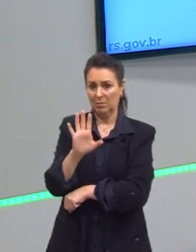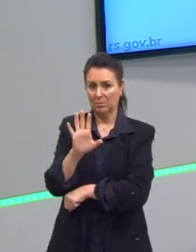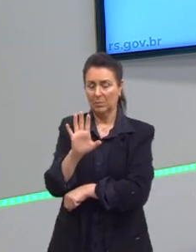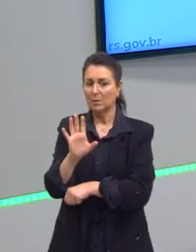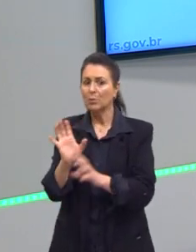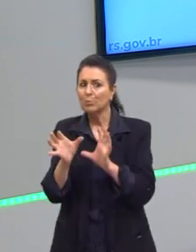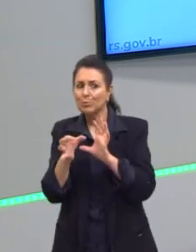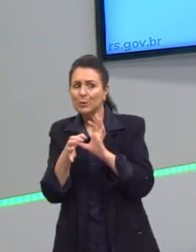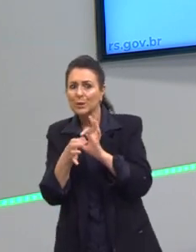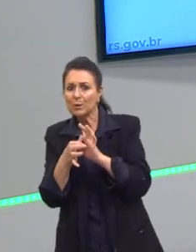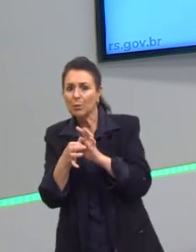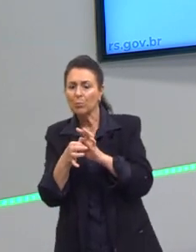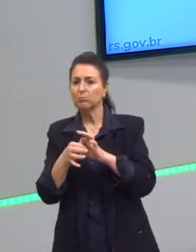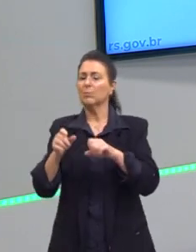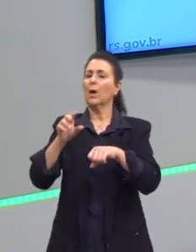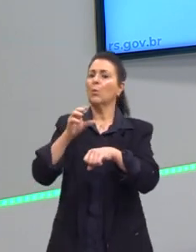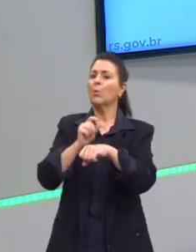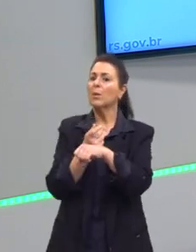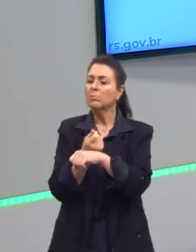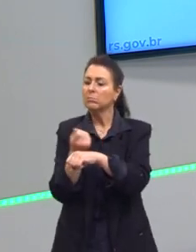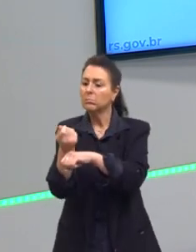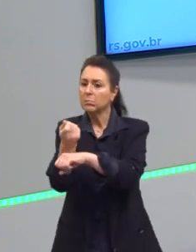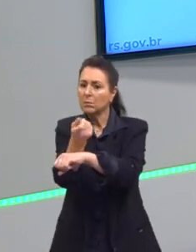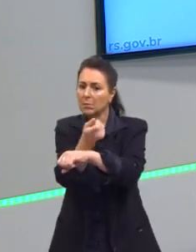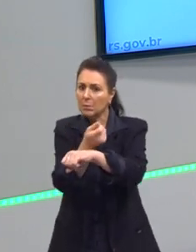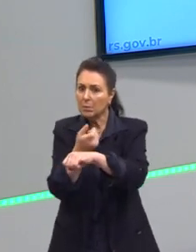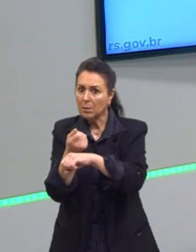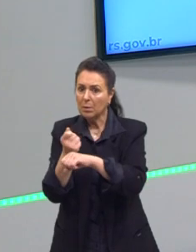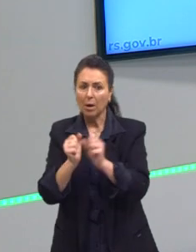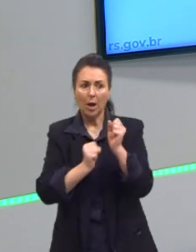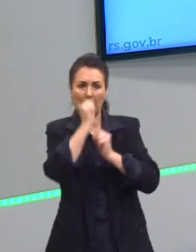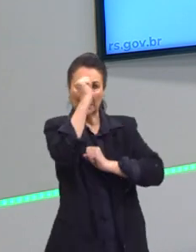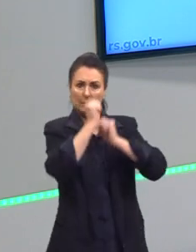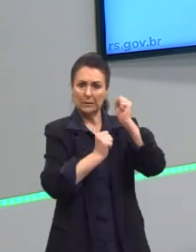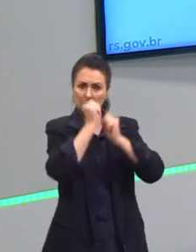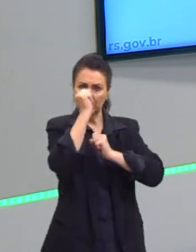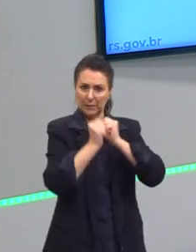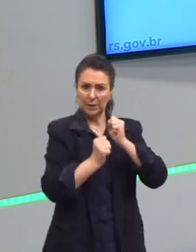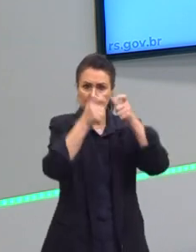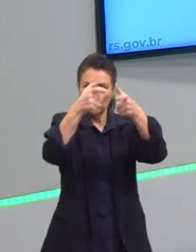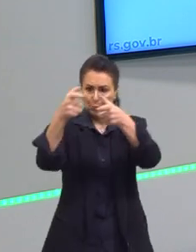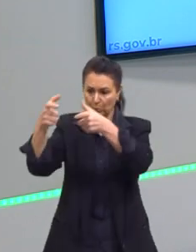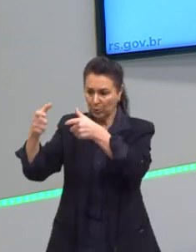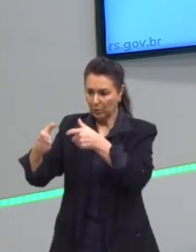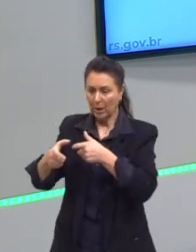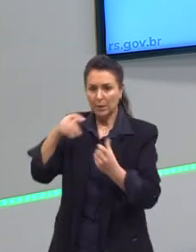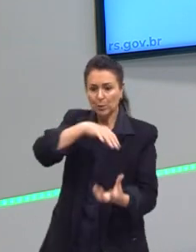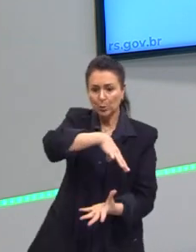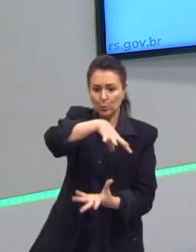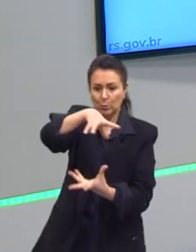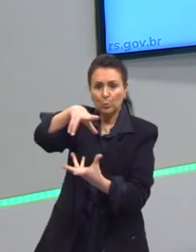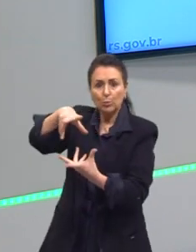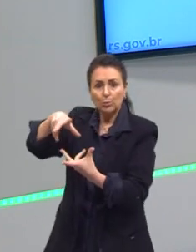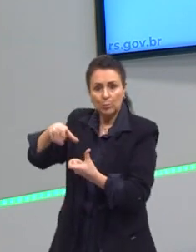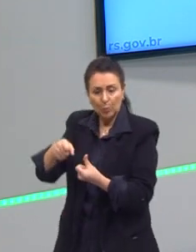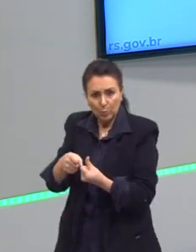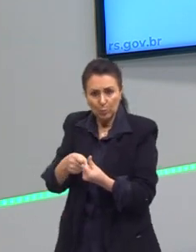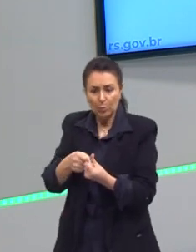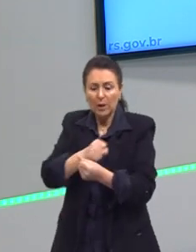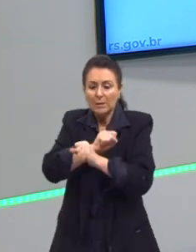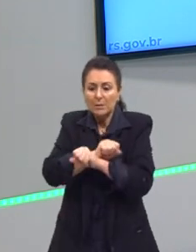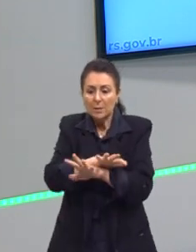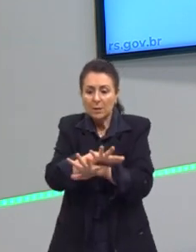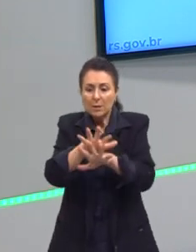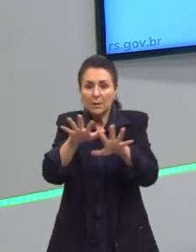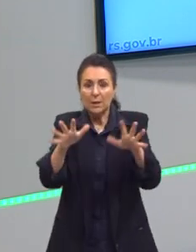As grandes multinacionais queriam abarcar nos outros países. Então, era interessante